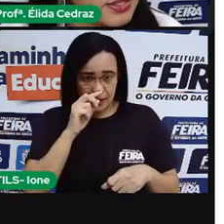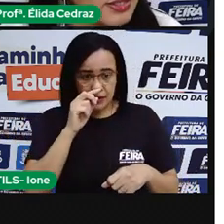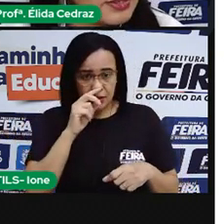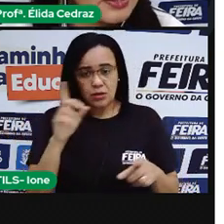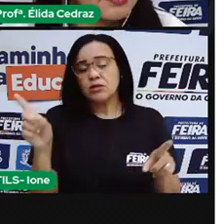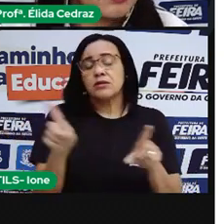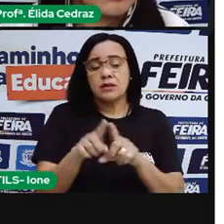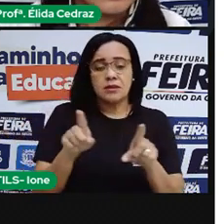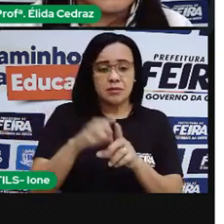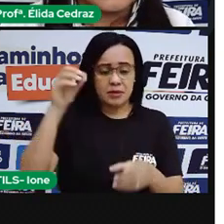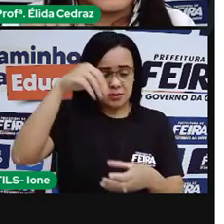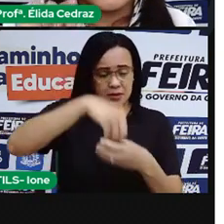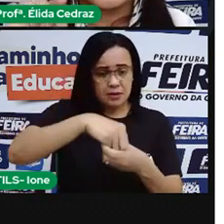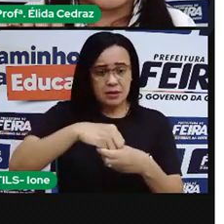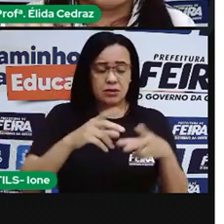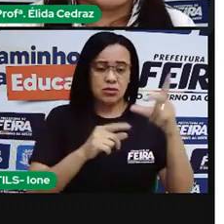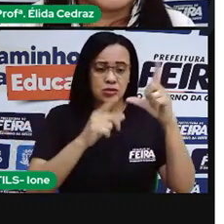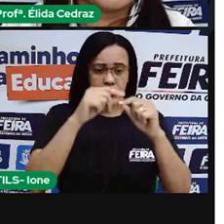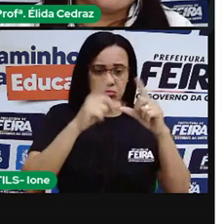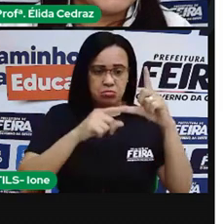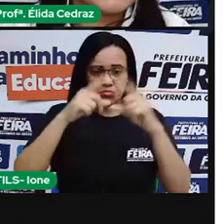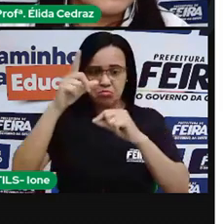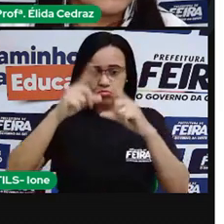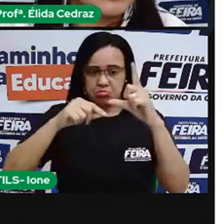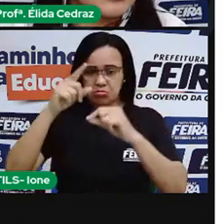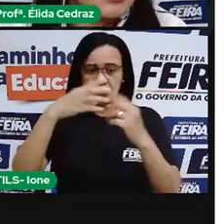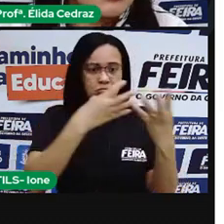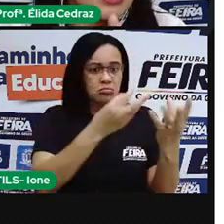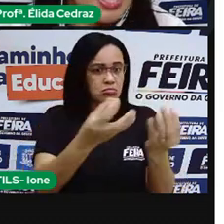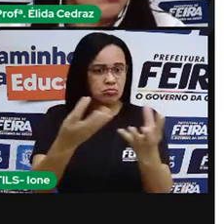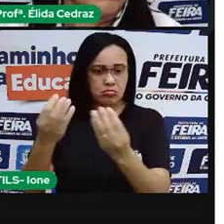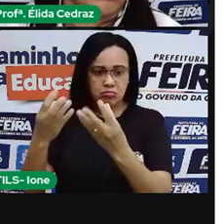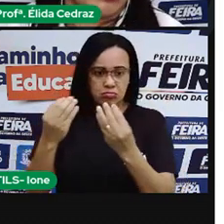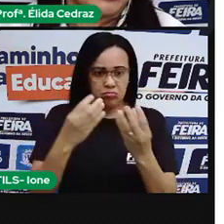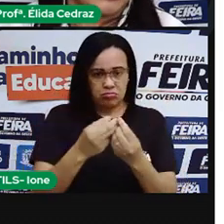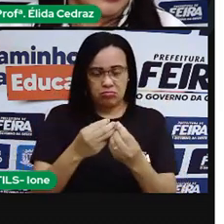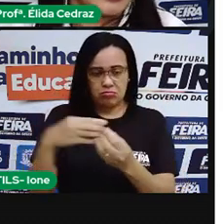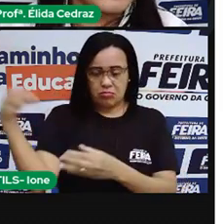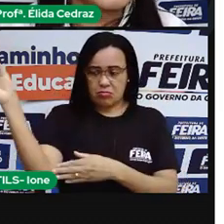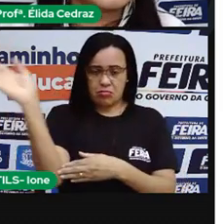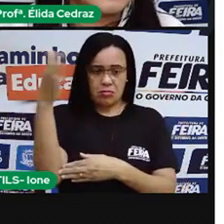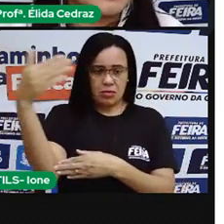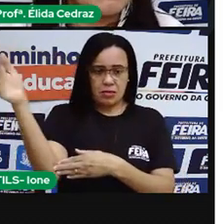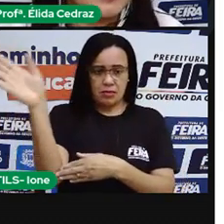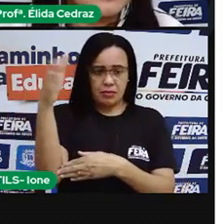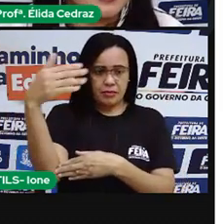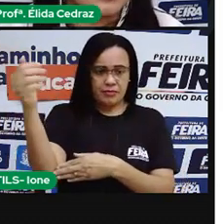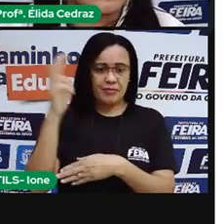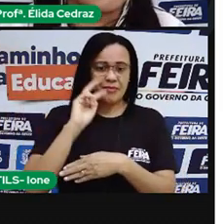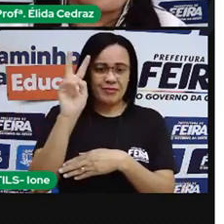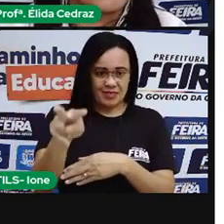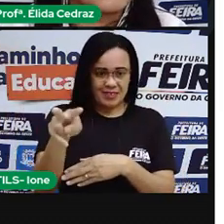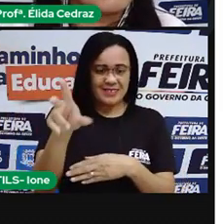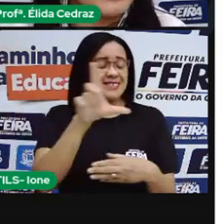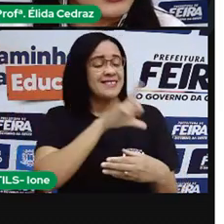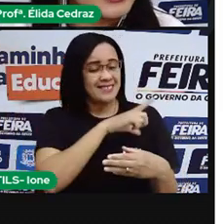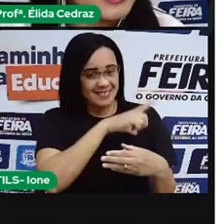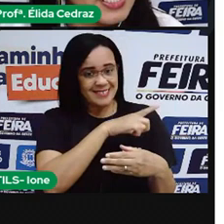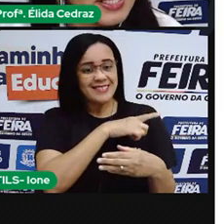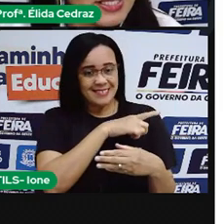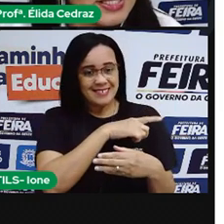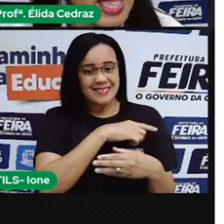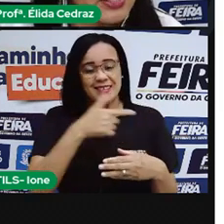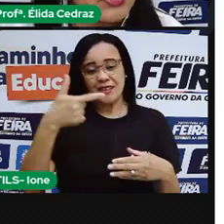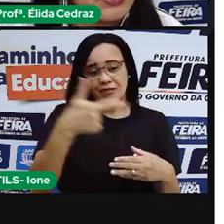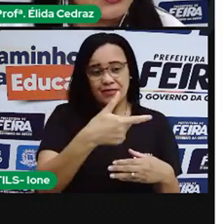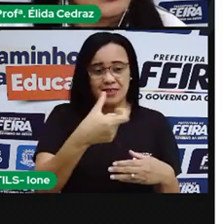estrelas. Na bandeira do Brasil nós temos algumas. elas representam os 26